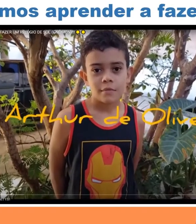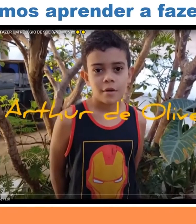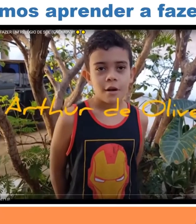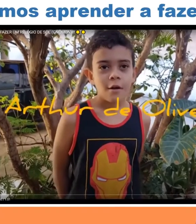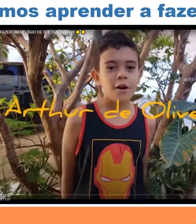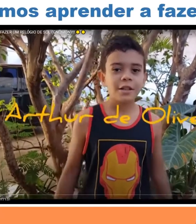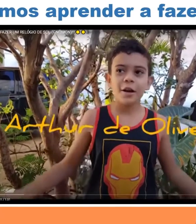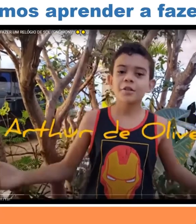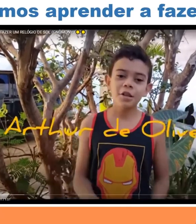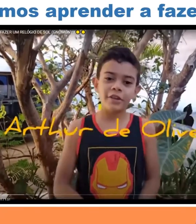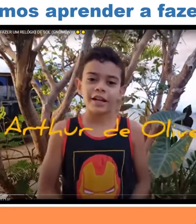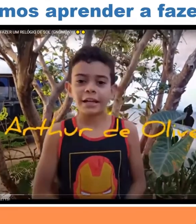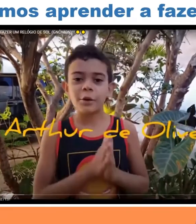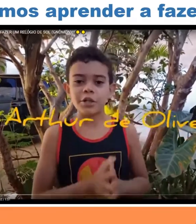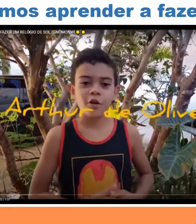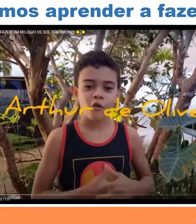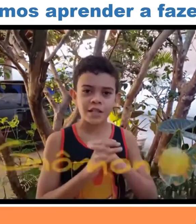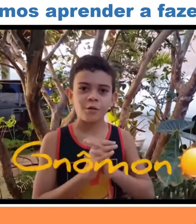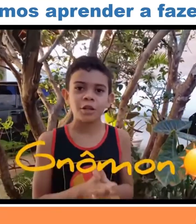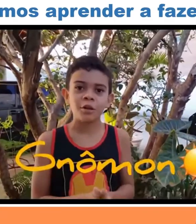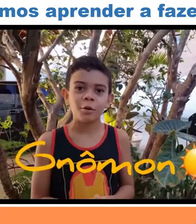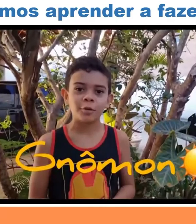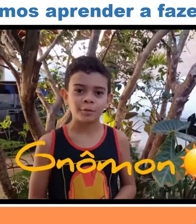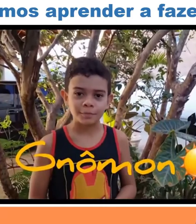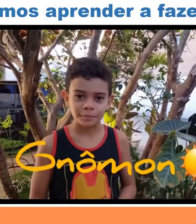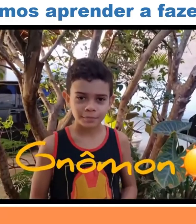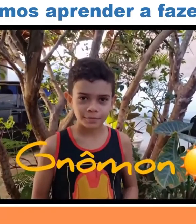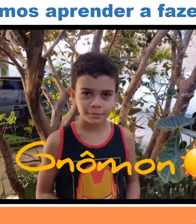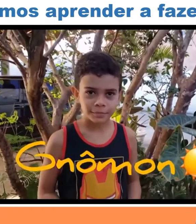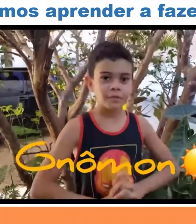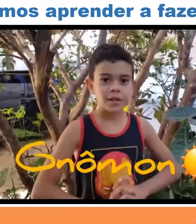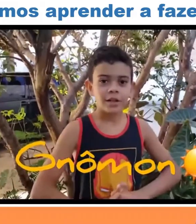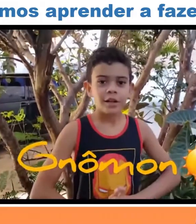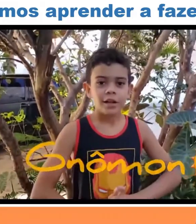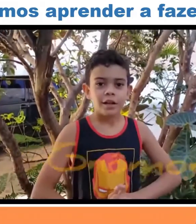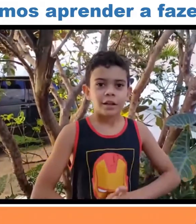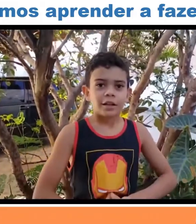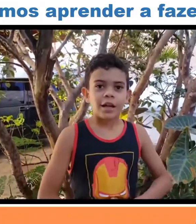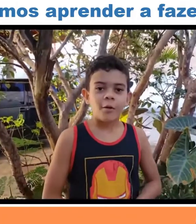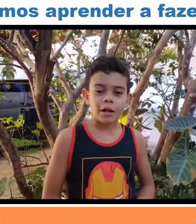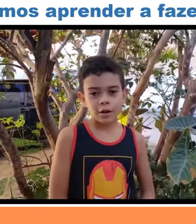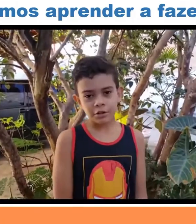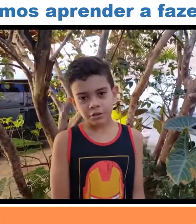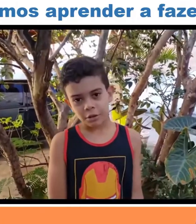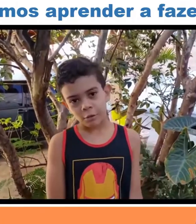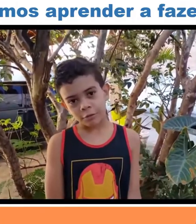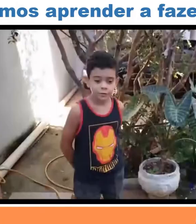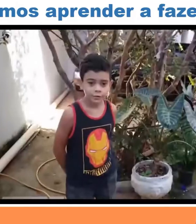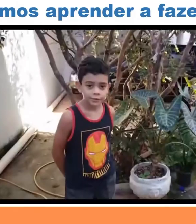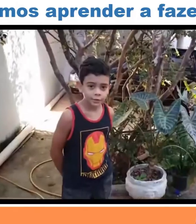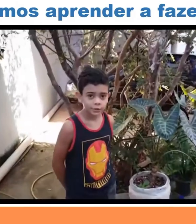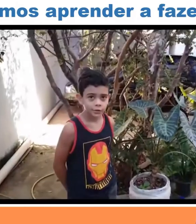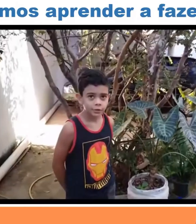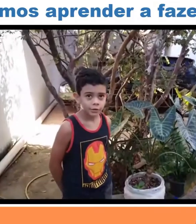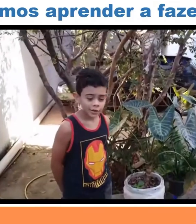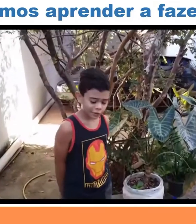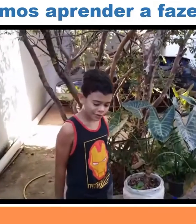Oi, eu sou a Sônia Oliveira e hoje eu vou fazer um guinomão, que é um relógio de sol.